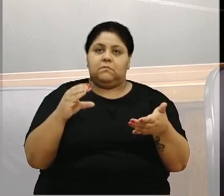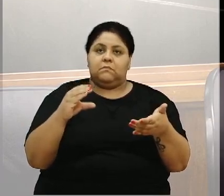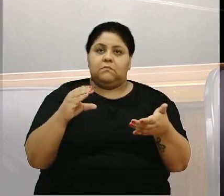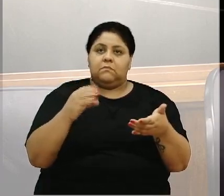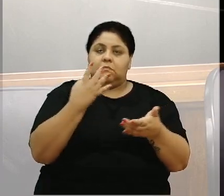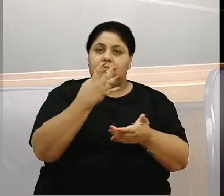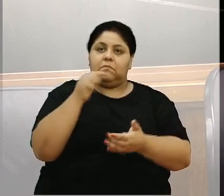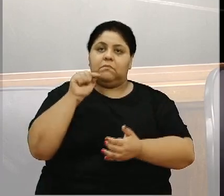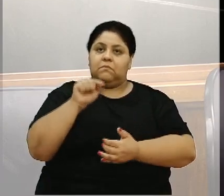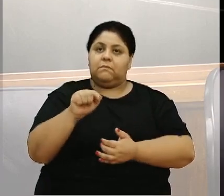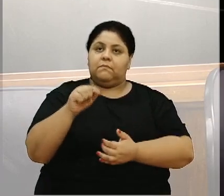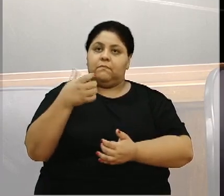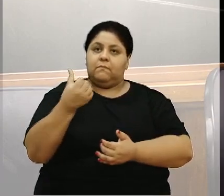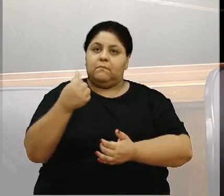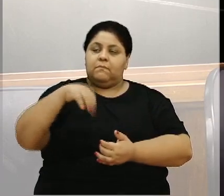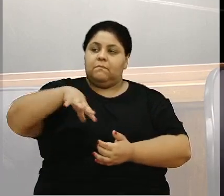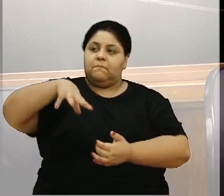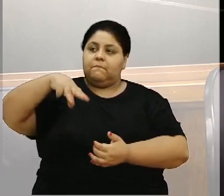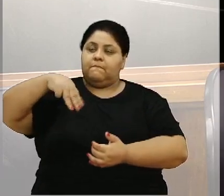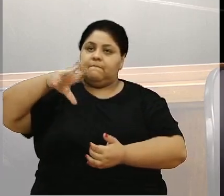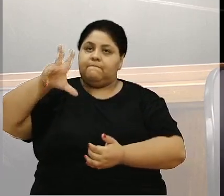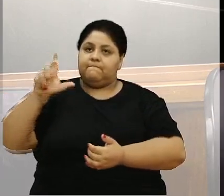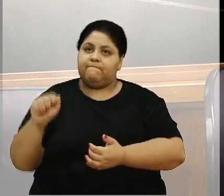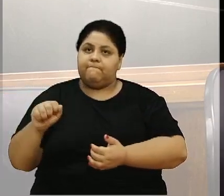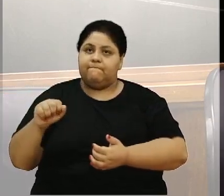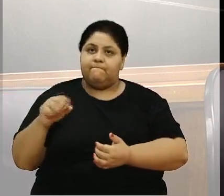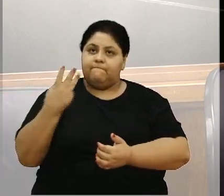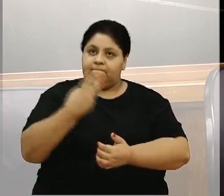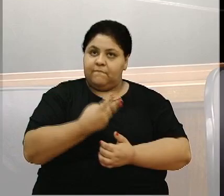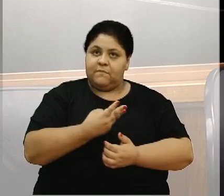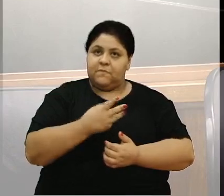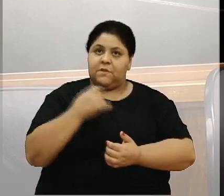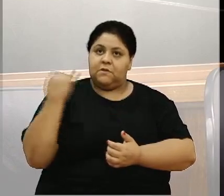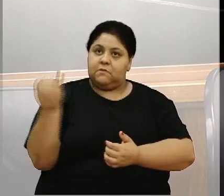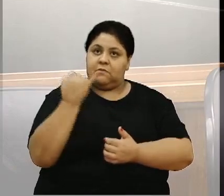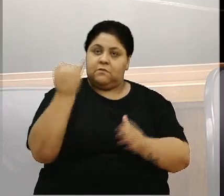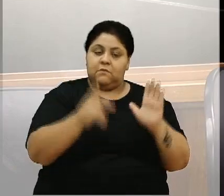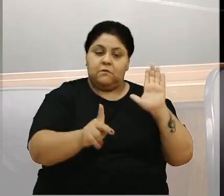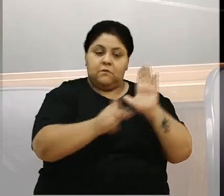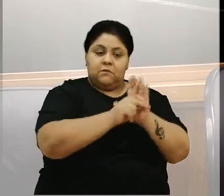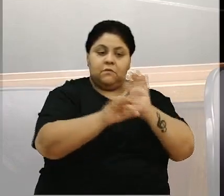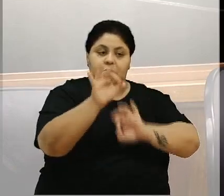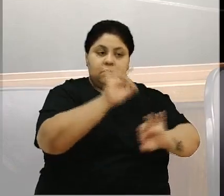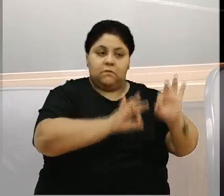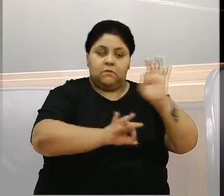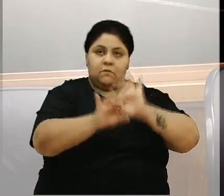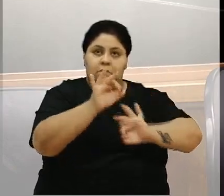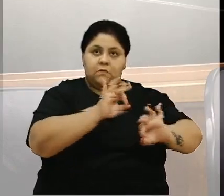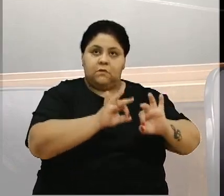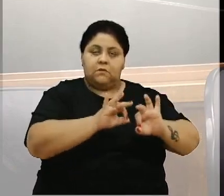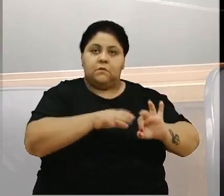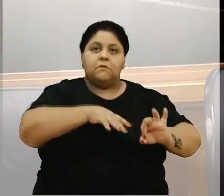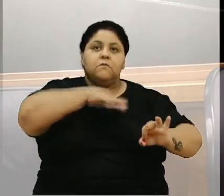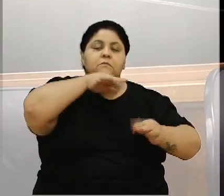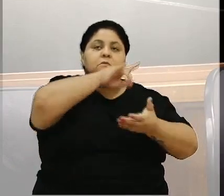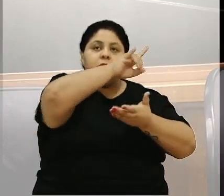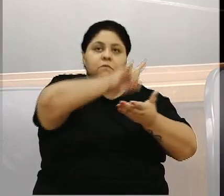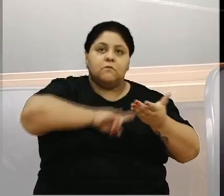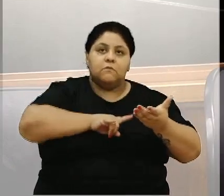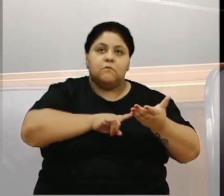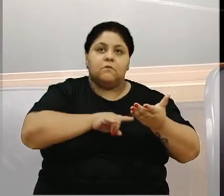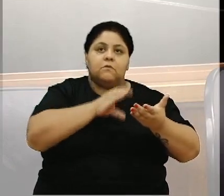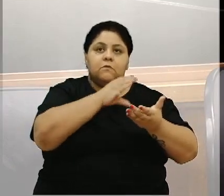4,6 milhões em três importantes projetos de regularização fundiária para o Cânion, de regularização